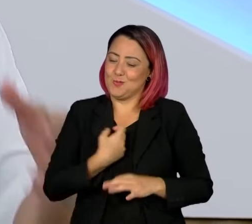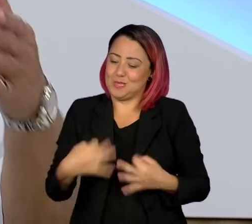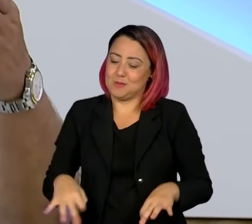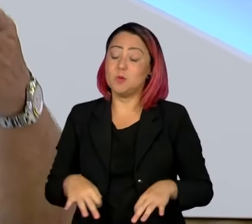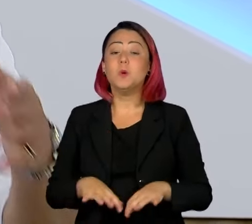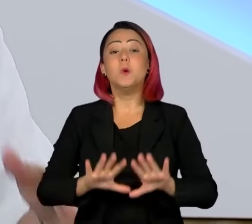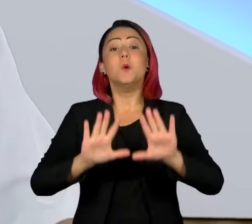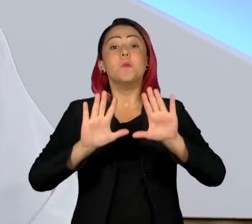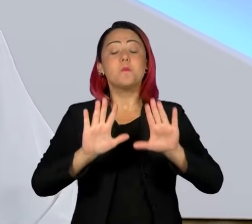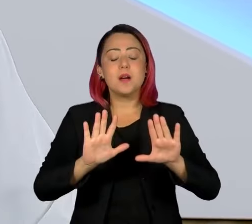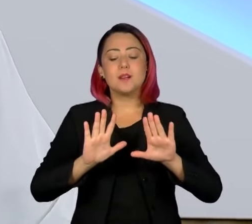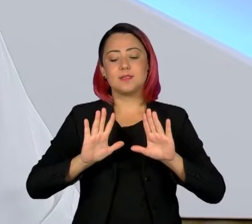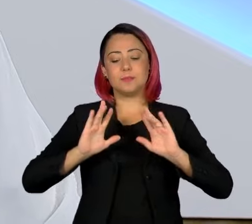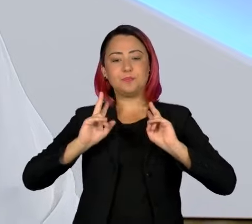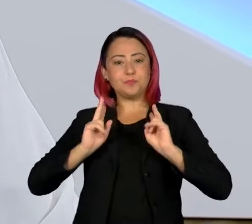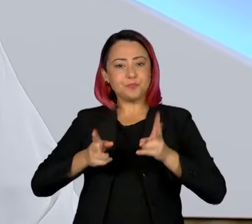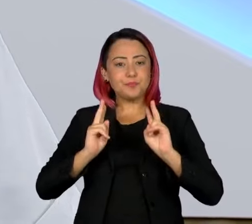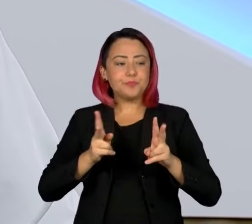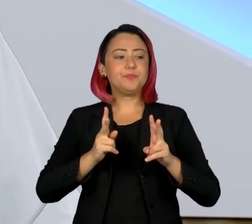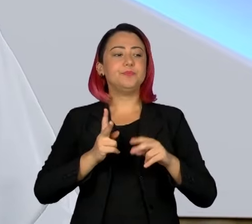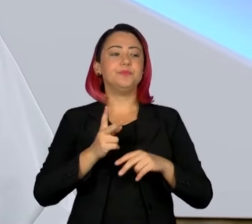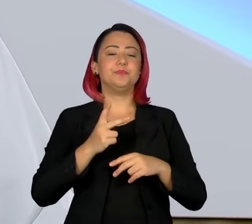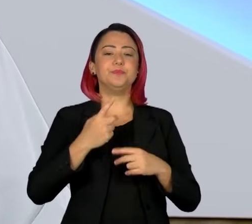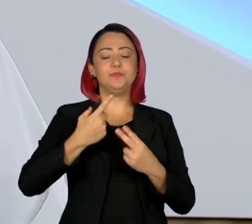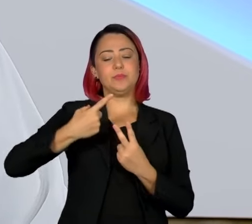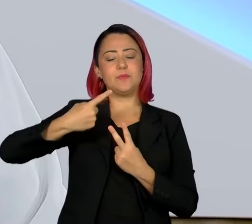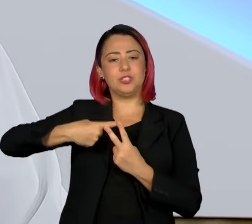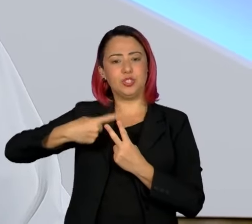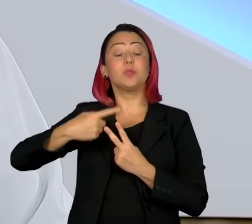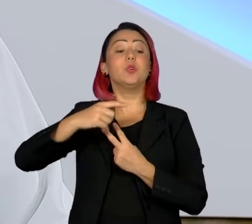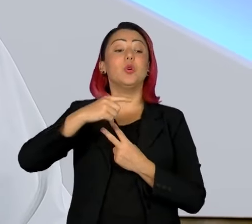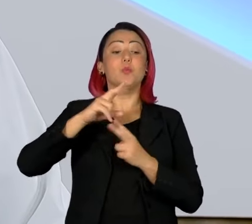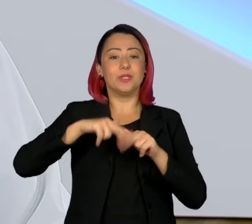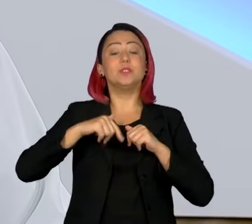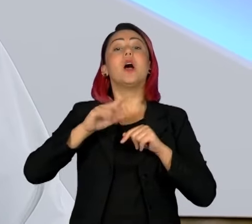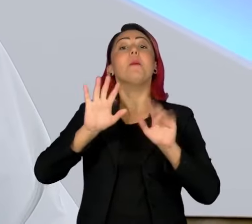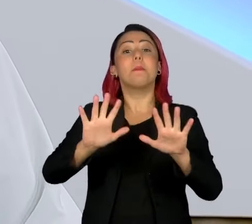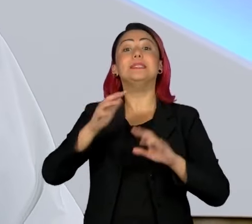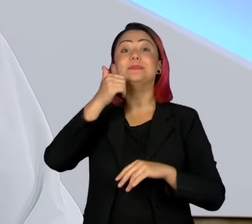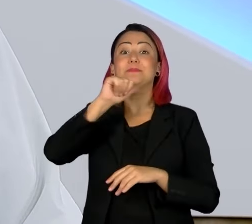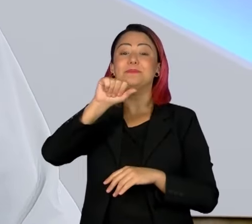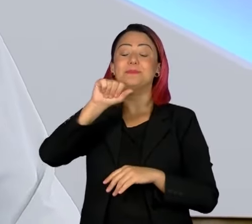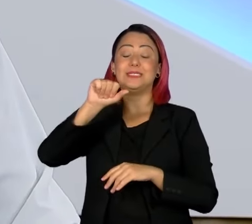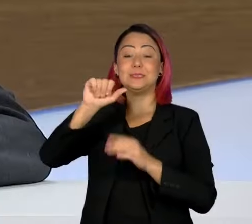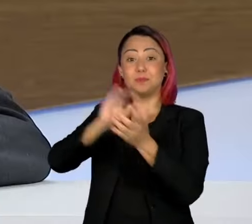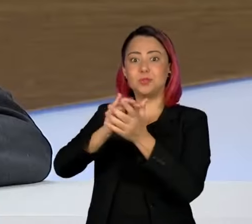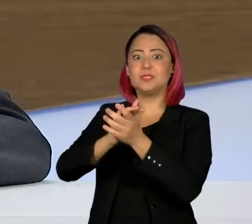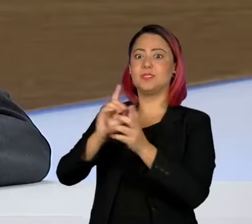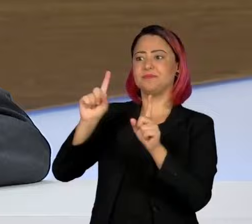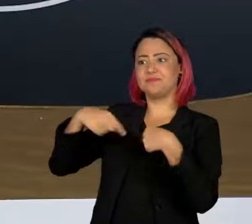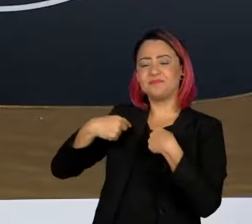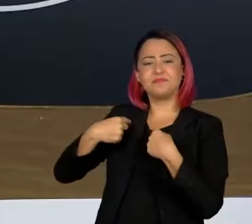Eu sempre disse para a mulher, e ela ficava furiosa, não precisa de psicólogo. Ela disse, todo maluco acha isso.